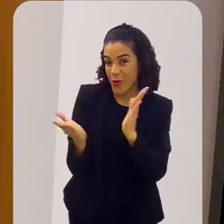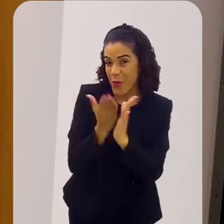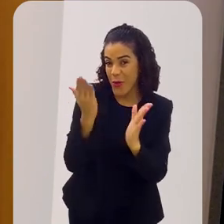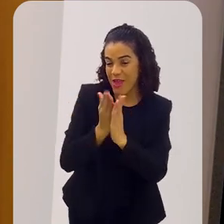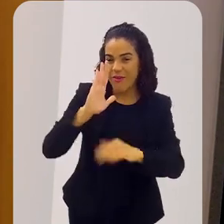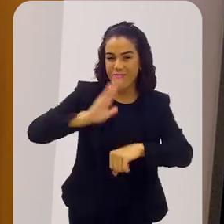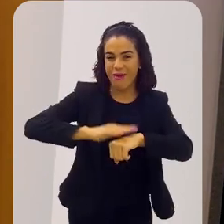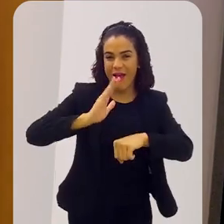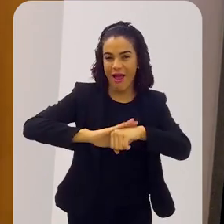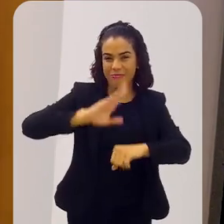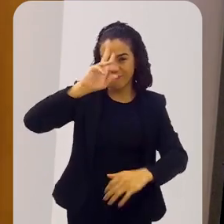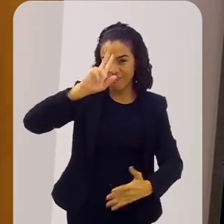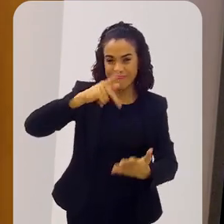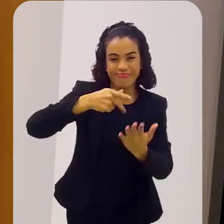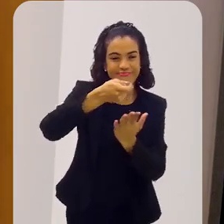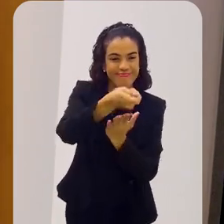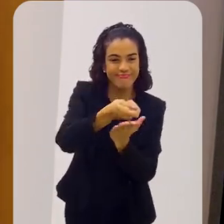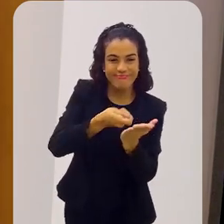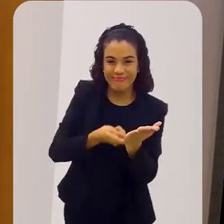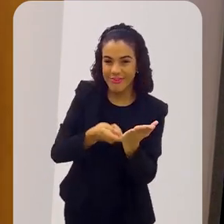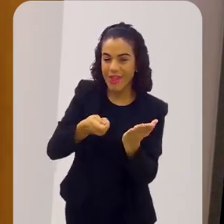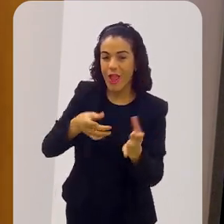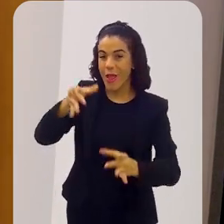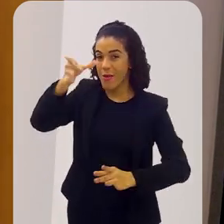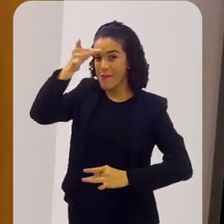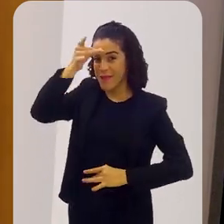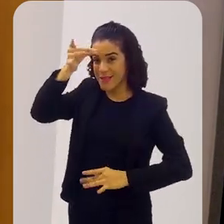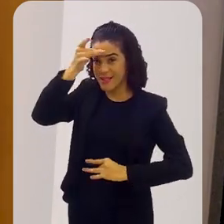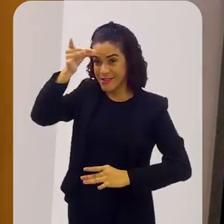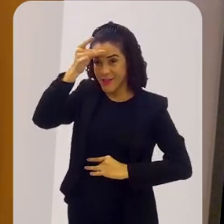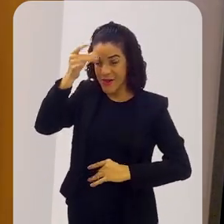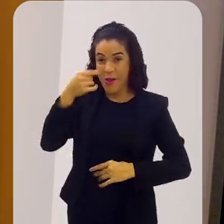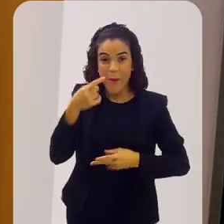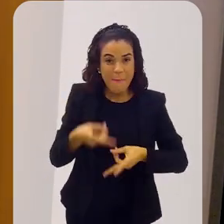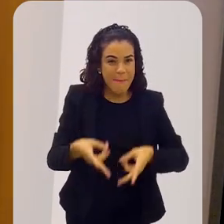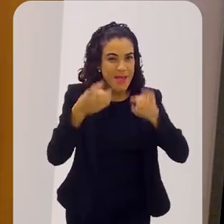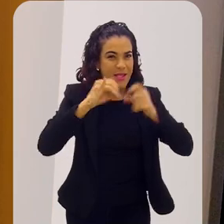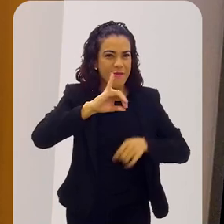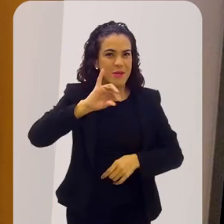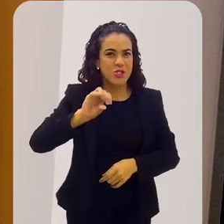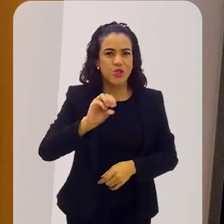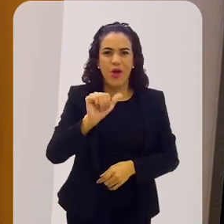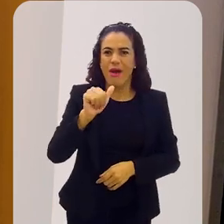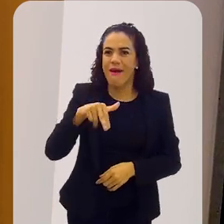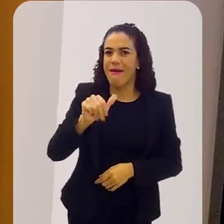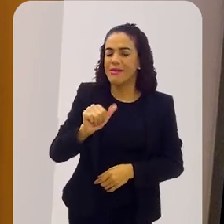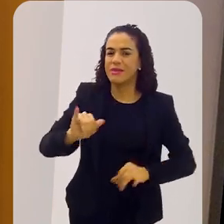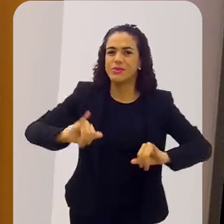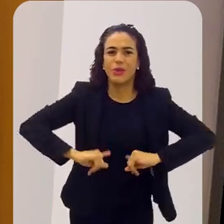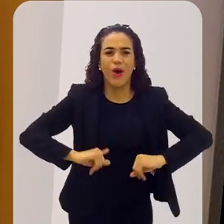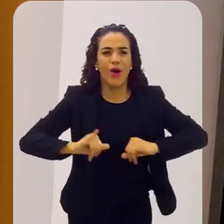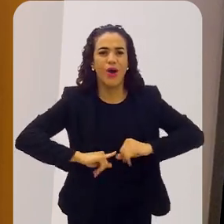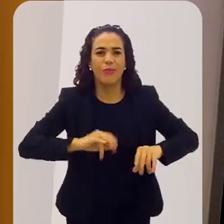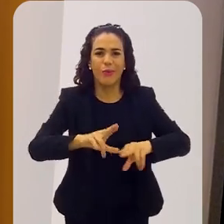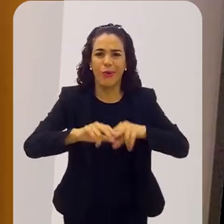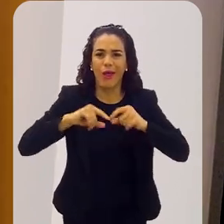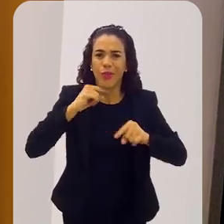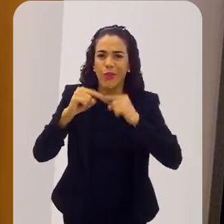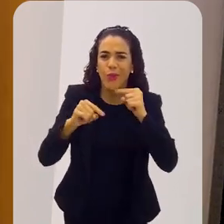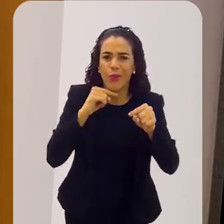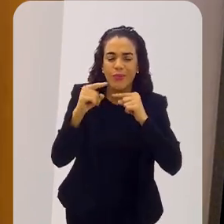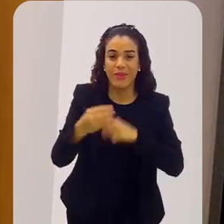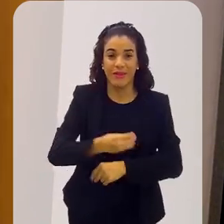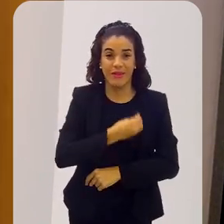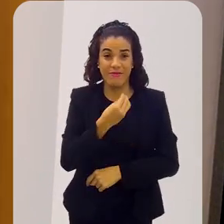O livro é uma autobiografia, porém contada por um personagem. Note-se o quanto Joana sofre por suas